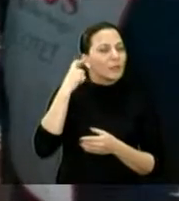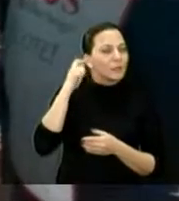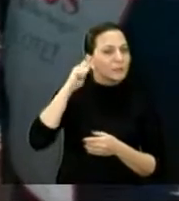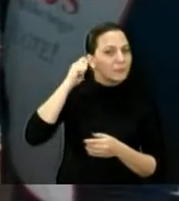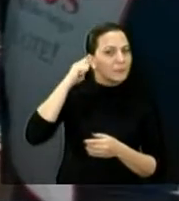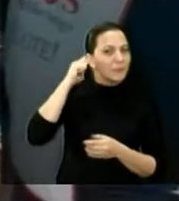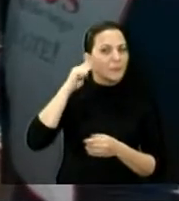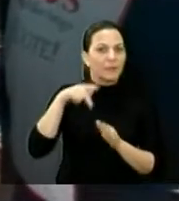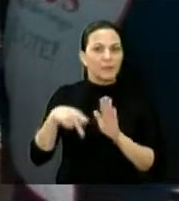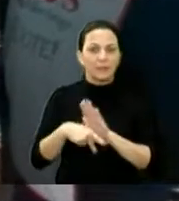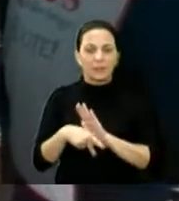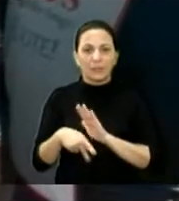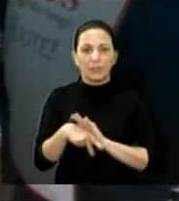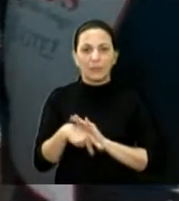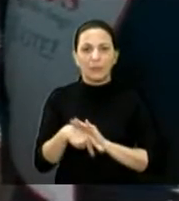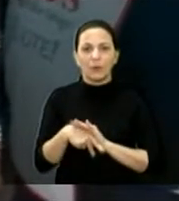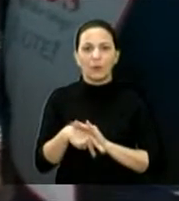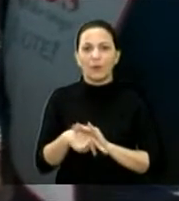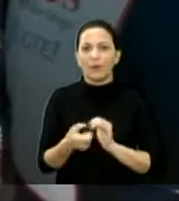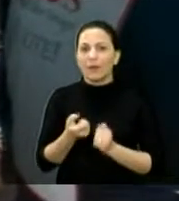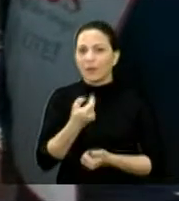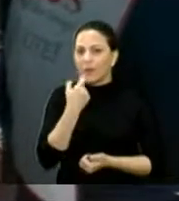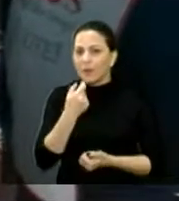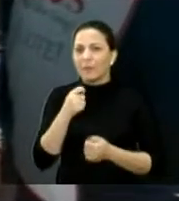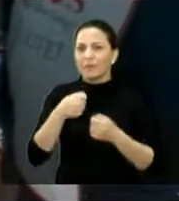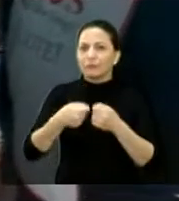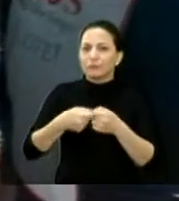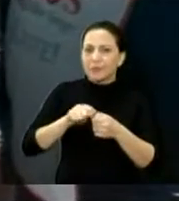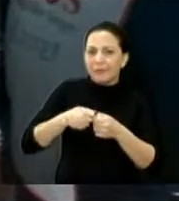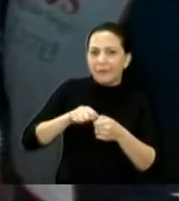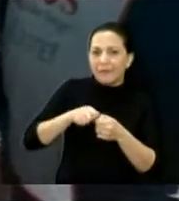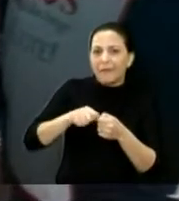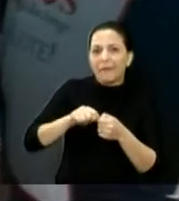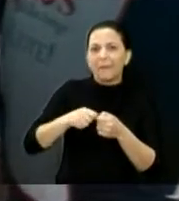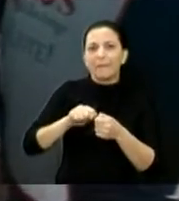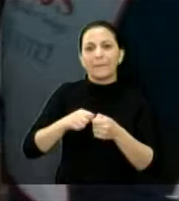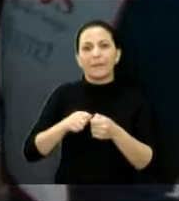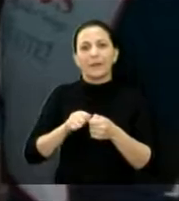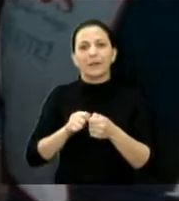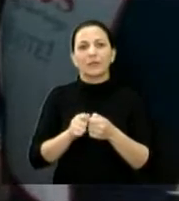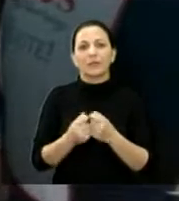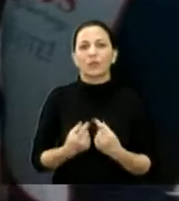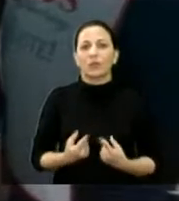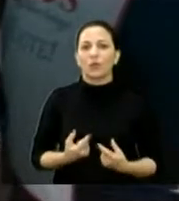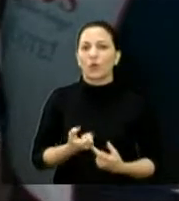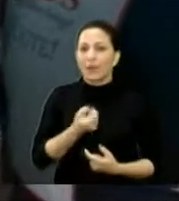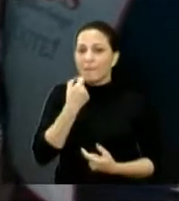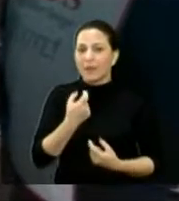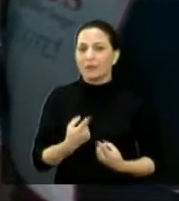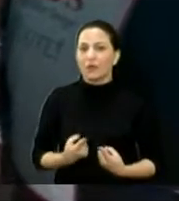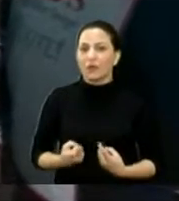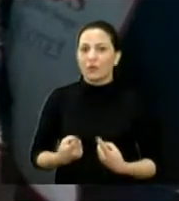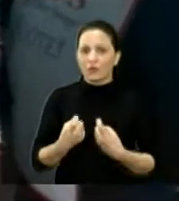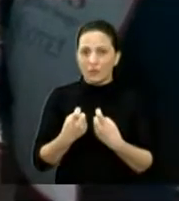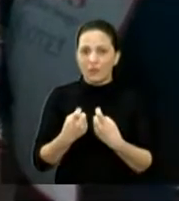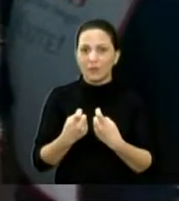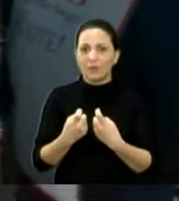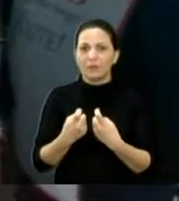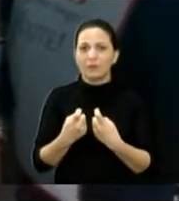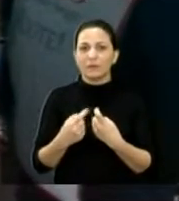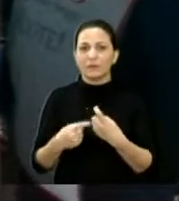deu remédios sobre o carrapato, você entendeu? Foi vermifugado também? Vermifugado, remédio que está com ele